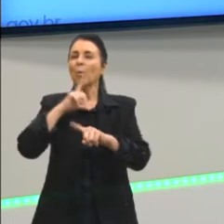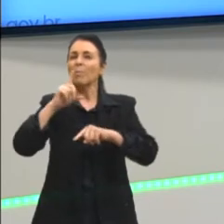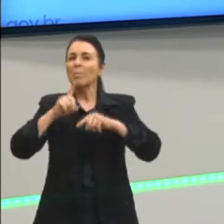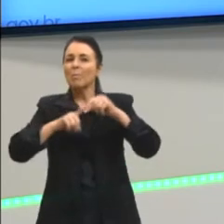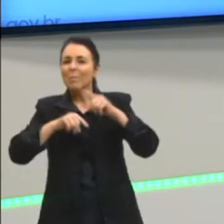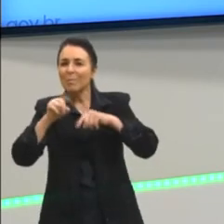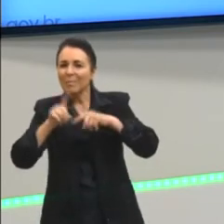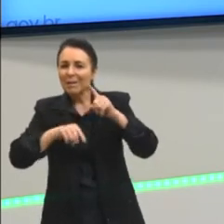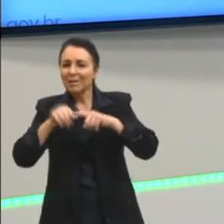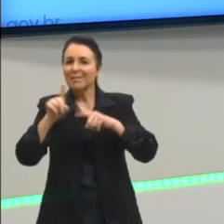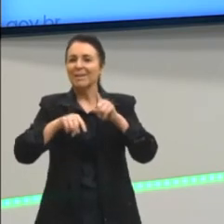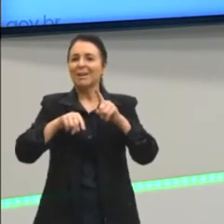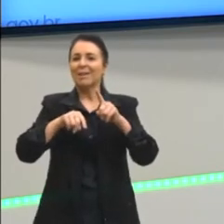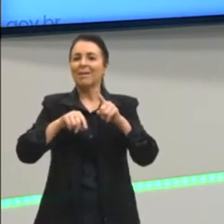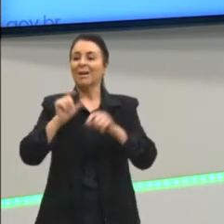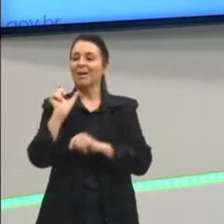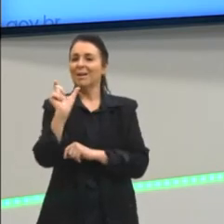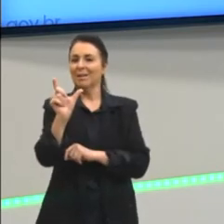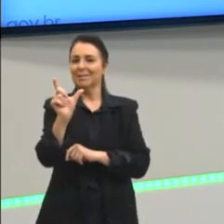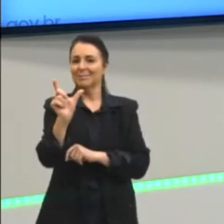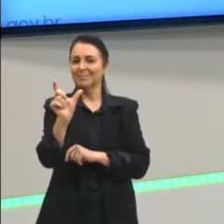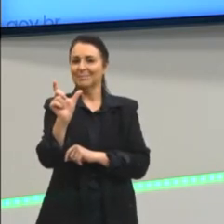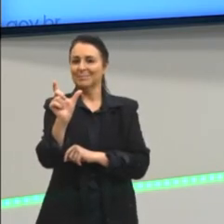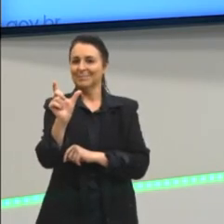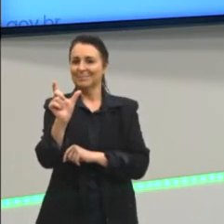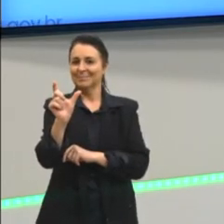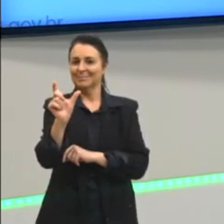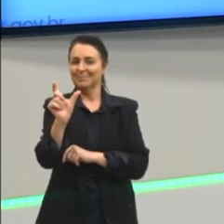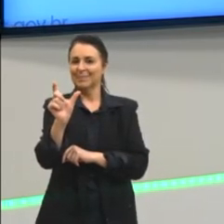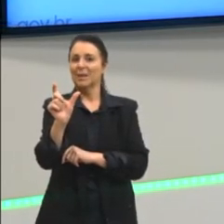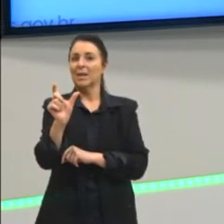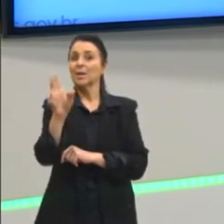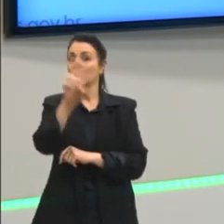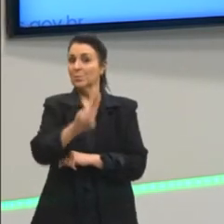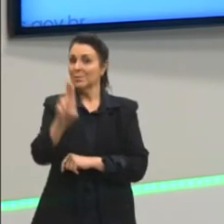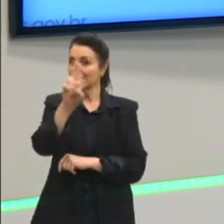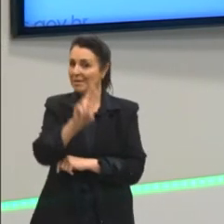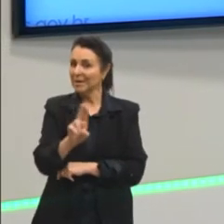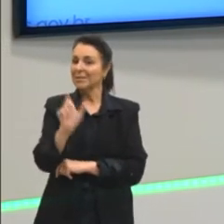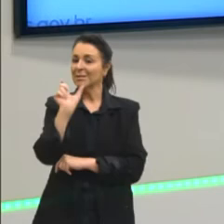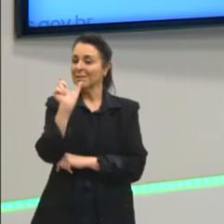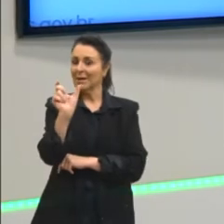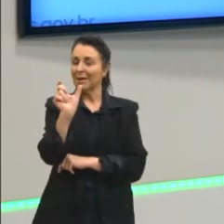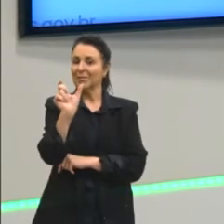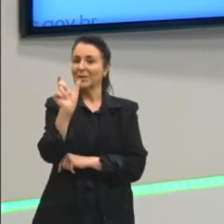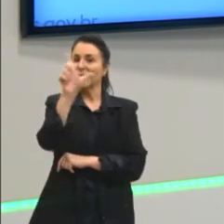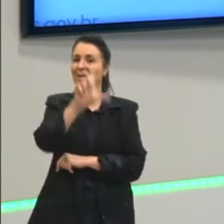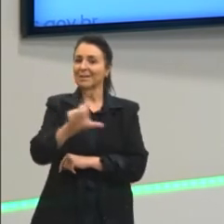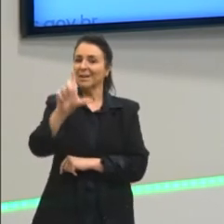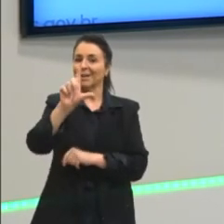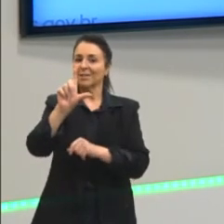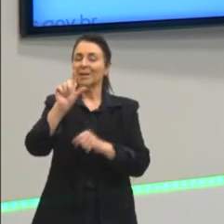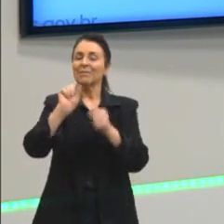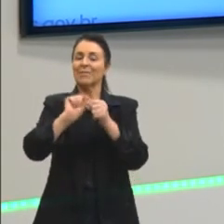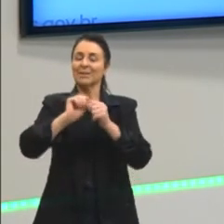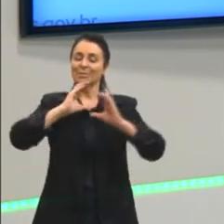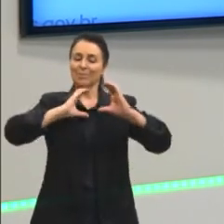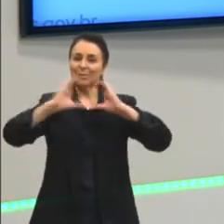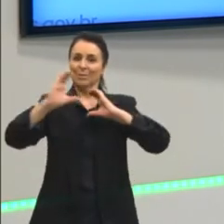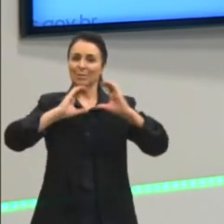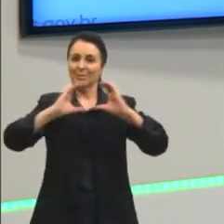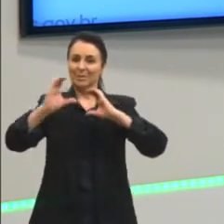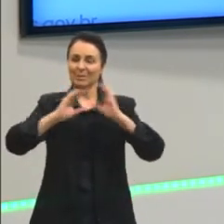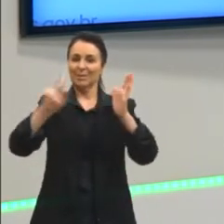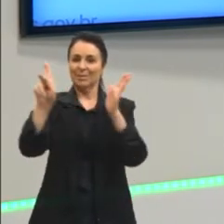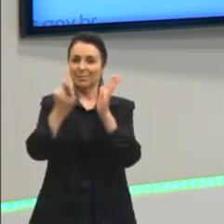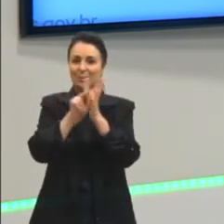material, as palavras. E é através das palavras que ela comunica. Bom, se